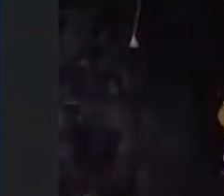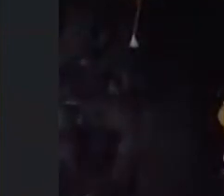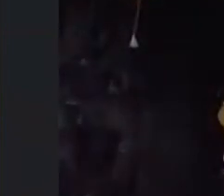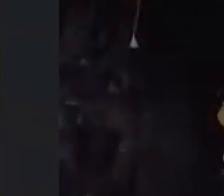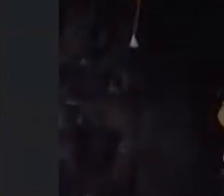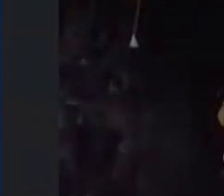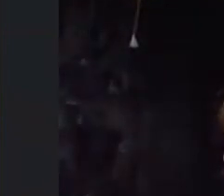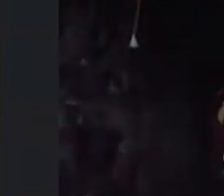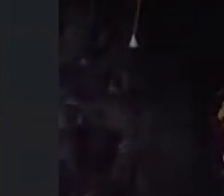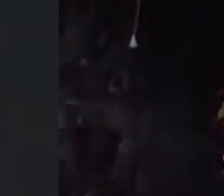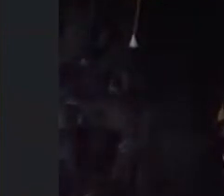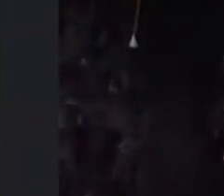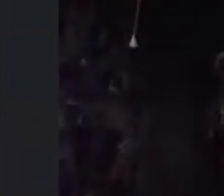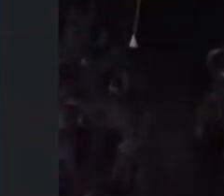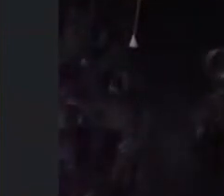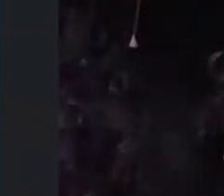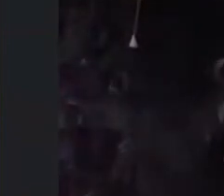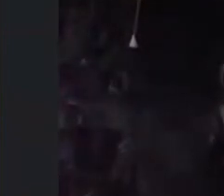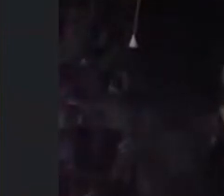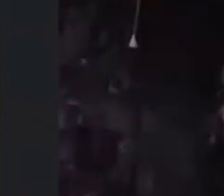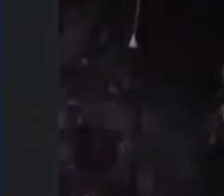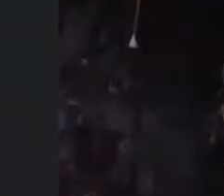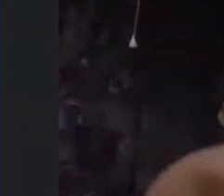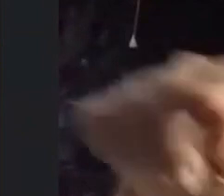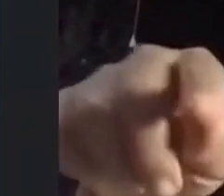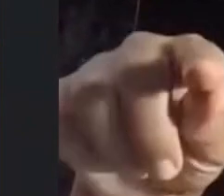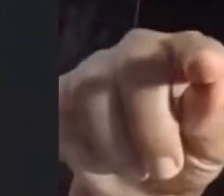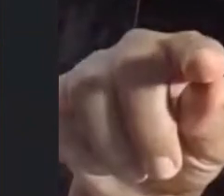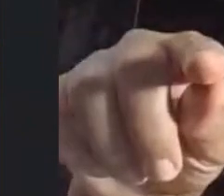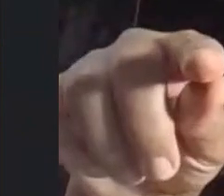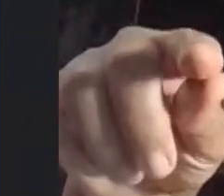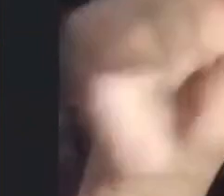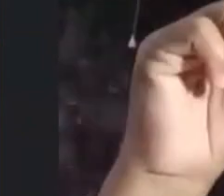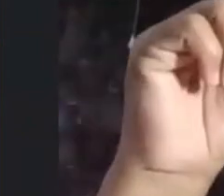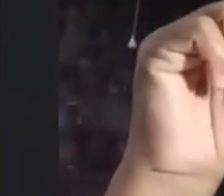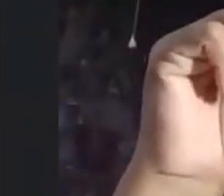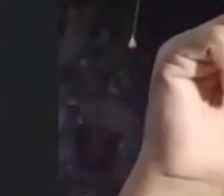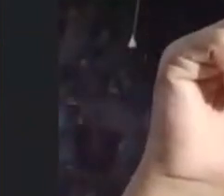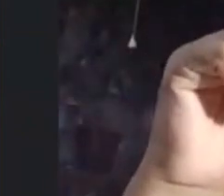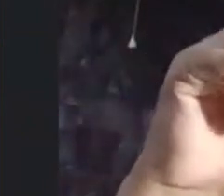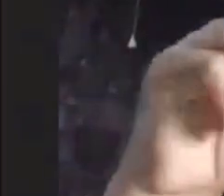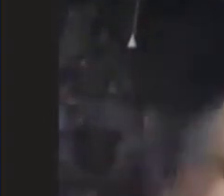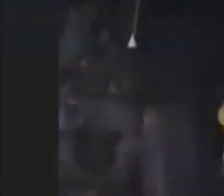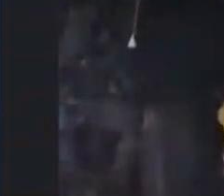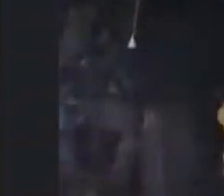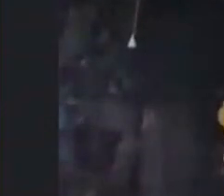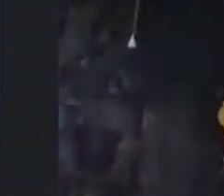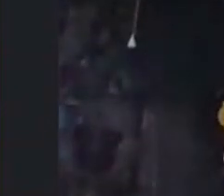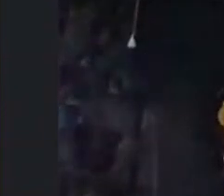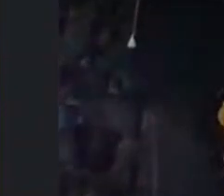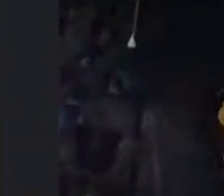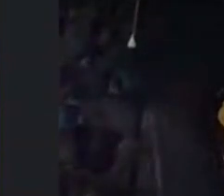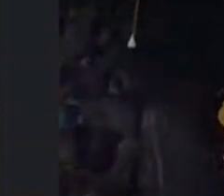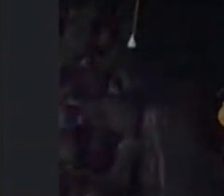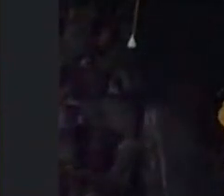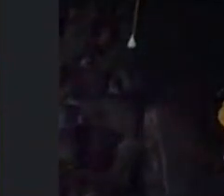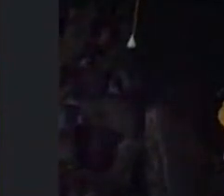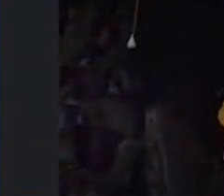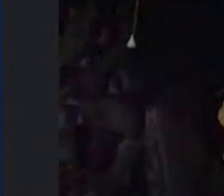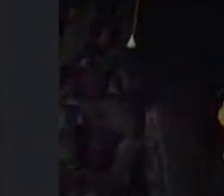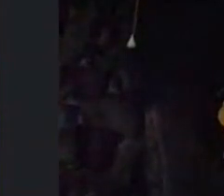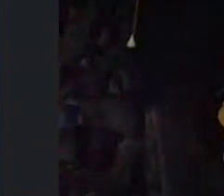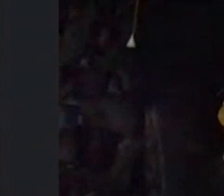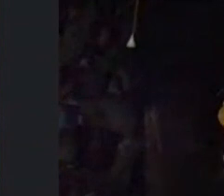sim pro menino eu falei é assim mesmo uma professora do nada falou assim mas ele tá com a cor muito esquisita